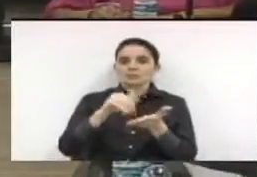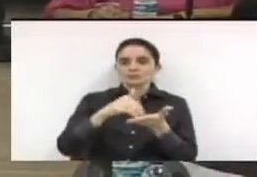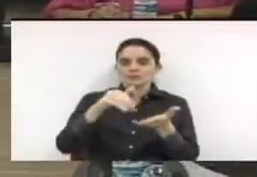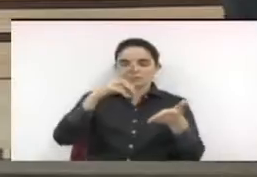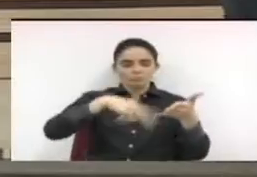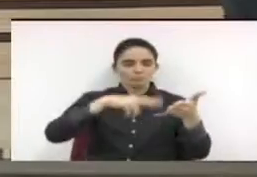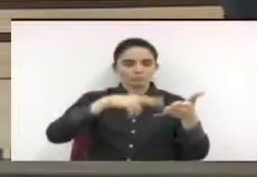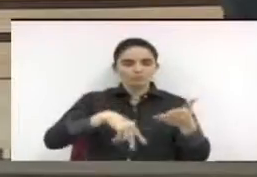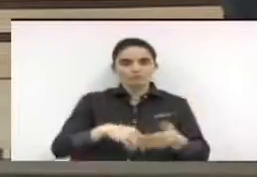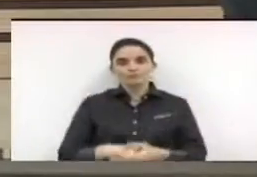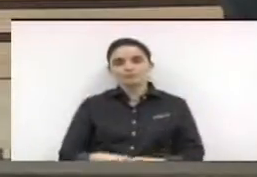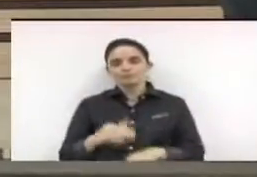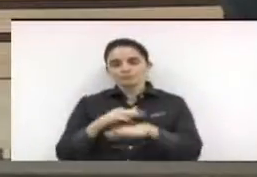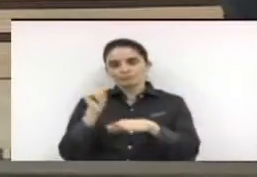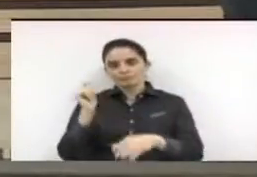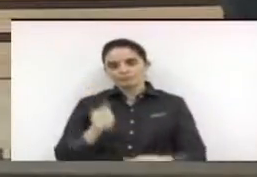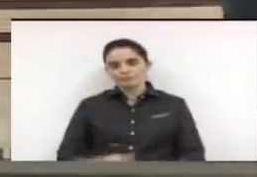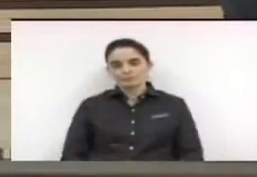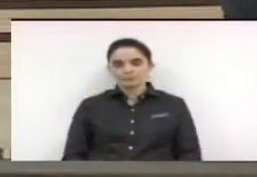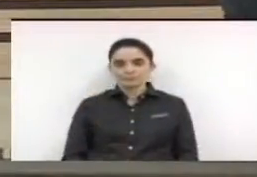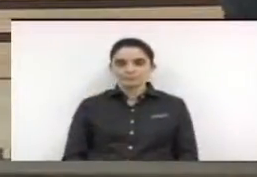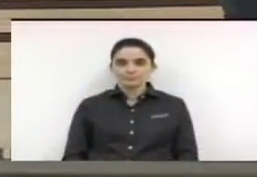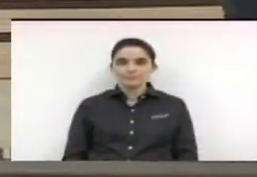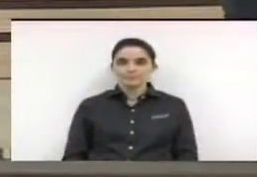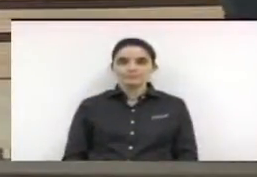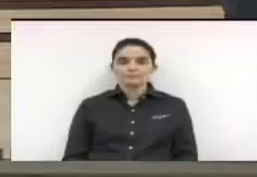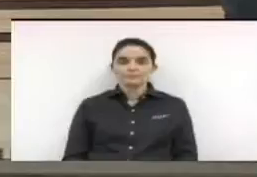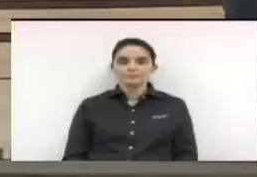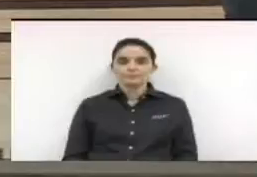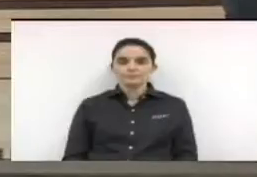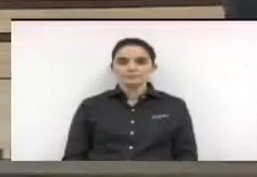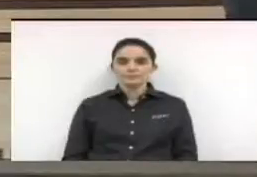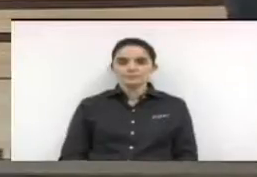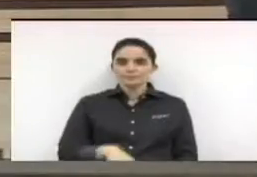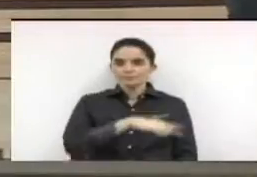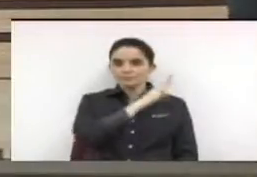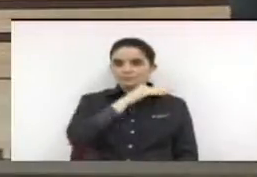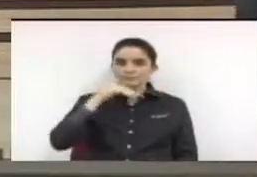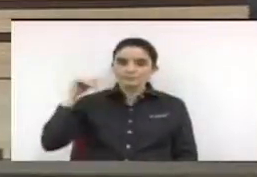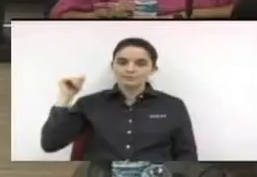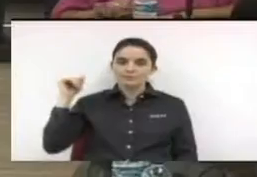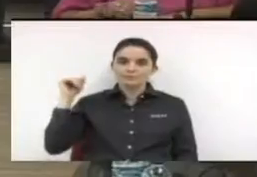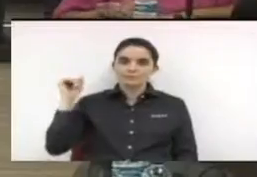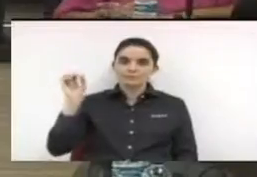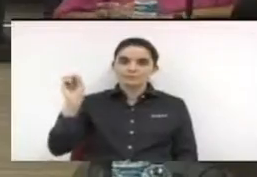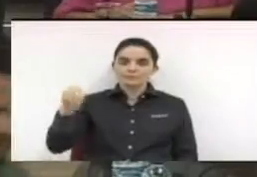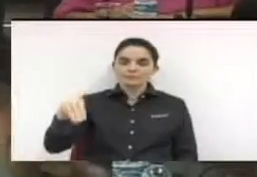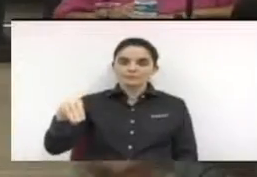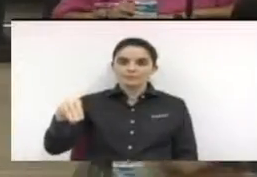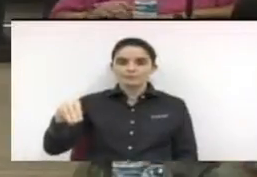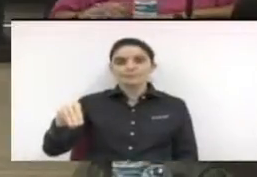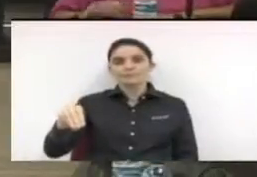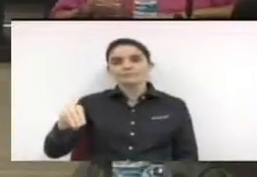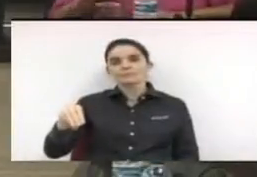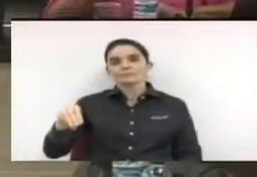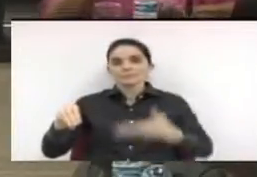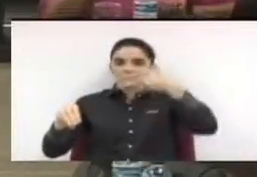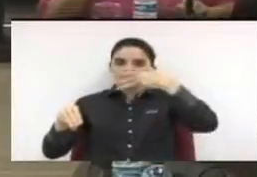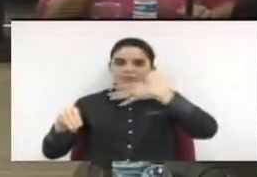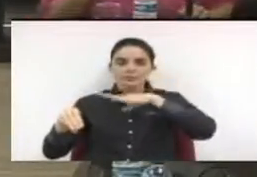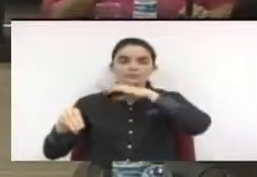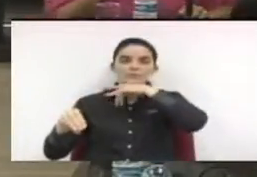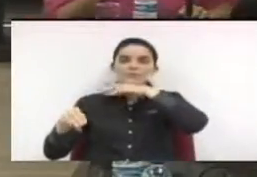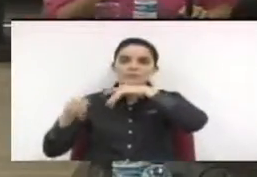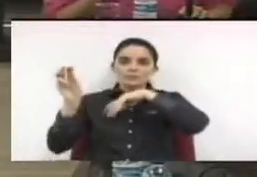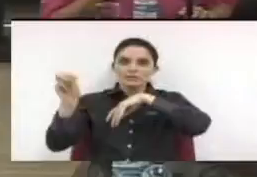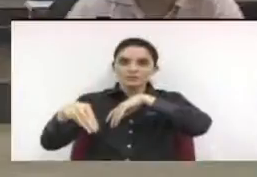para a chamada e votação. Vereador Aluísio Marinho de Andrade, André Henrique da